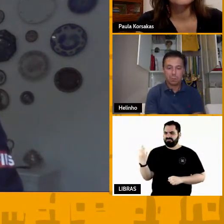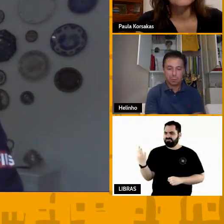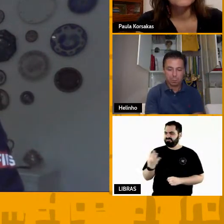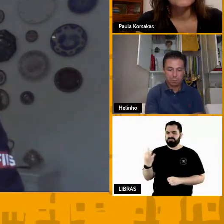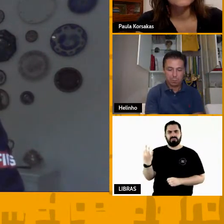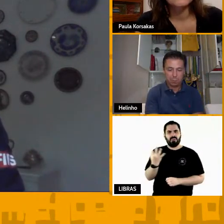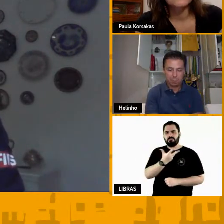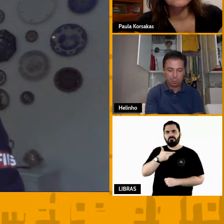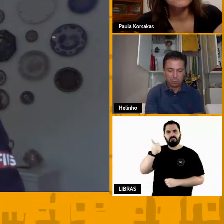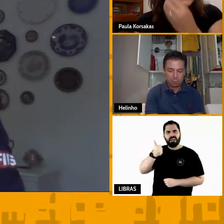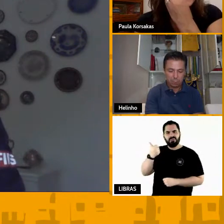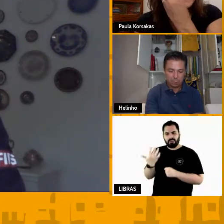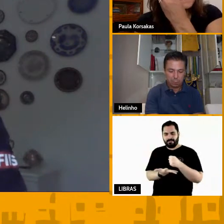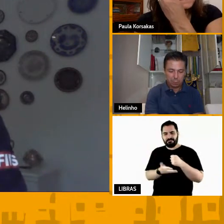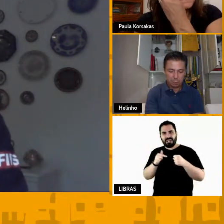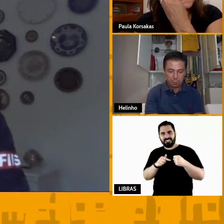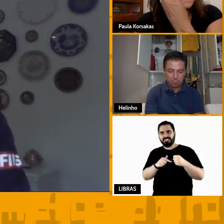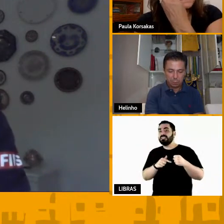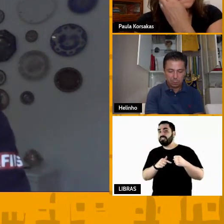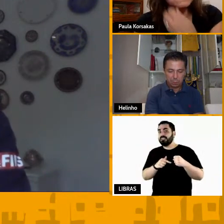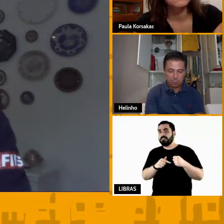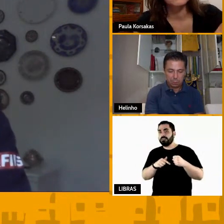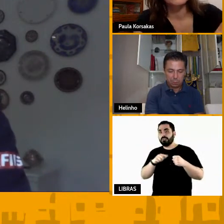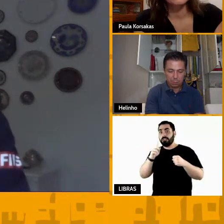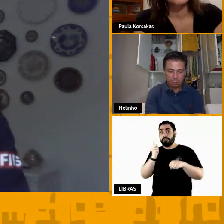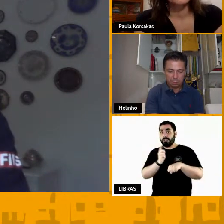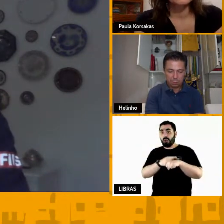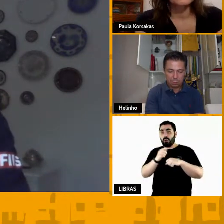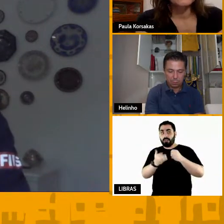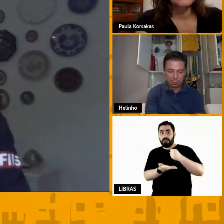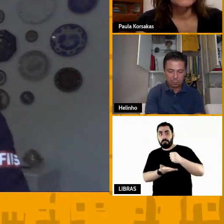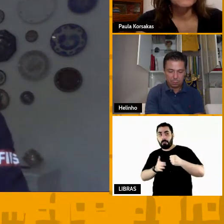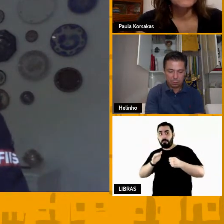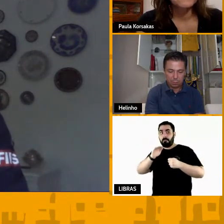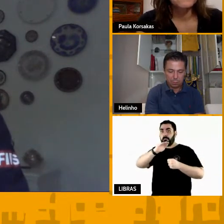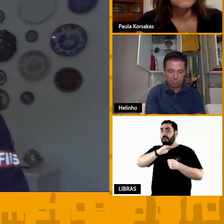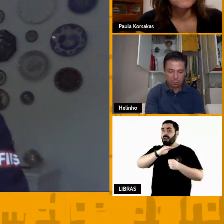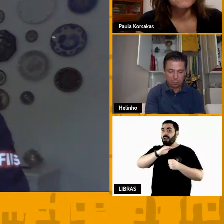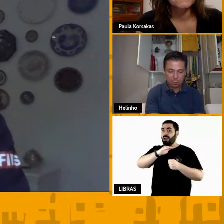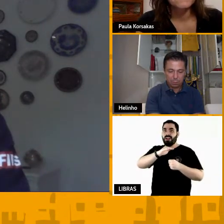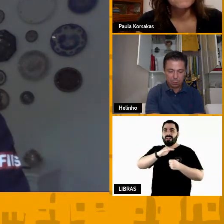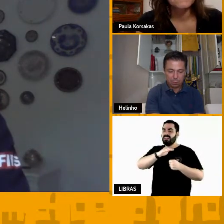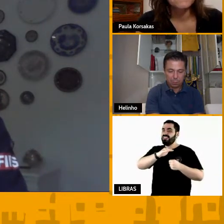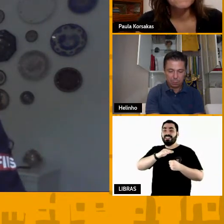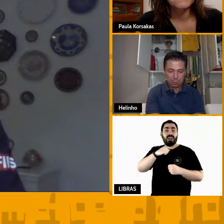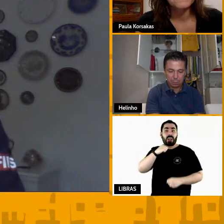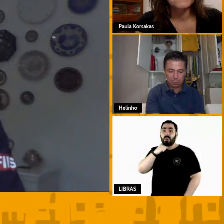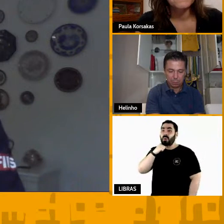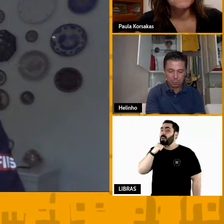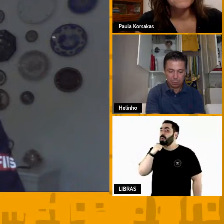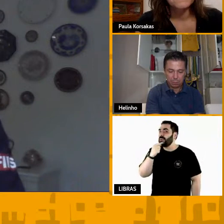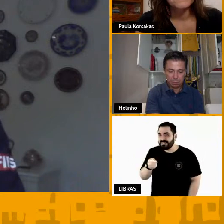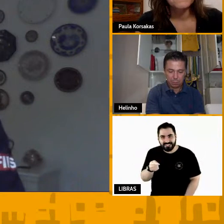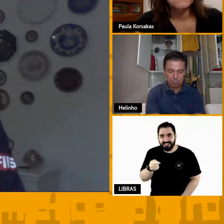vezes na base ele vai para o adulto mas ele não vai poder colocar aquilo tudo em prática então você